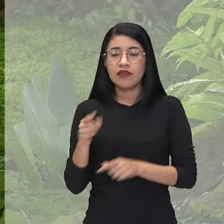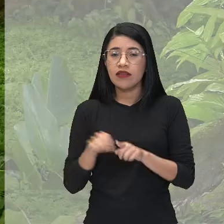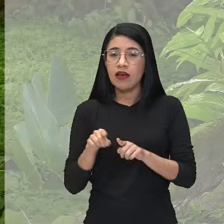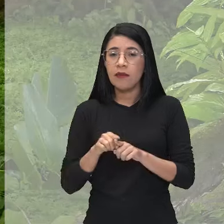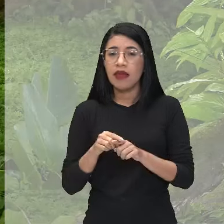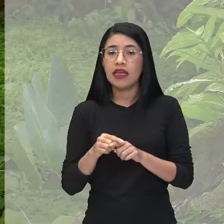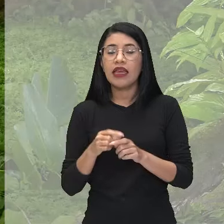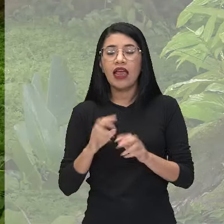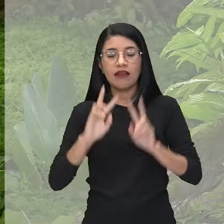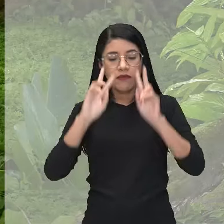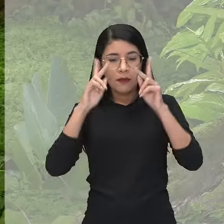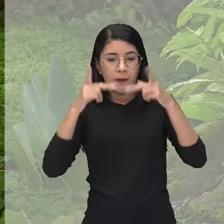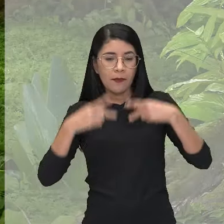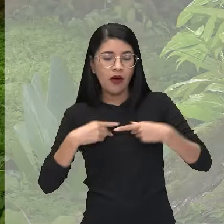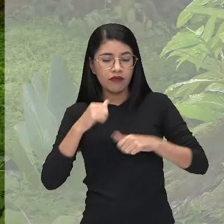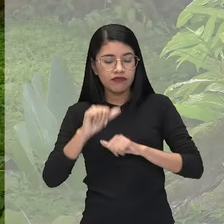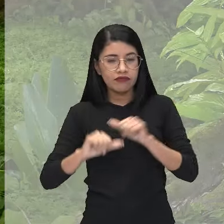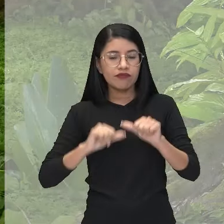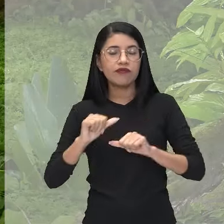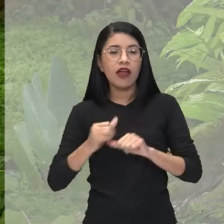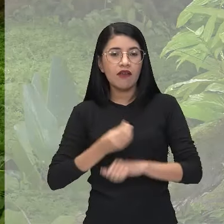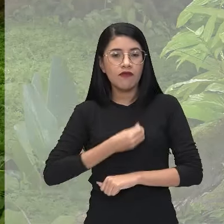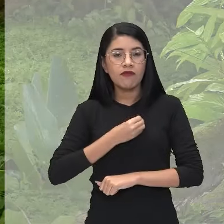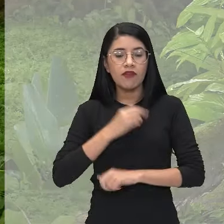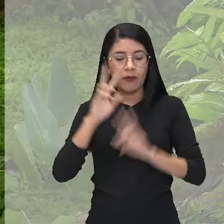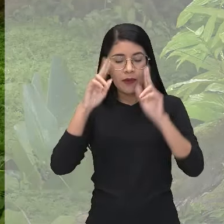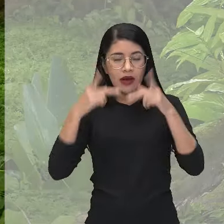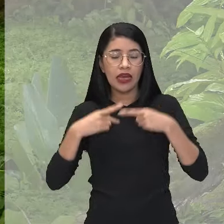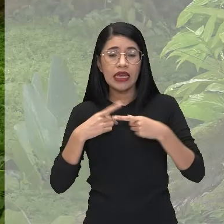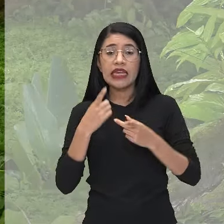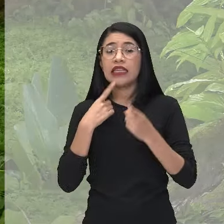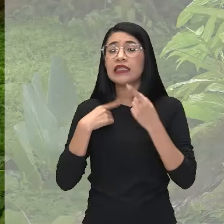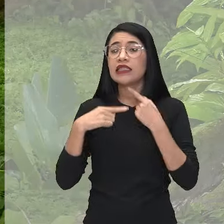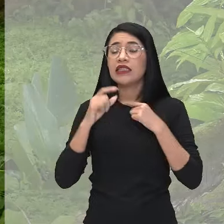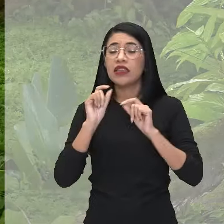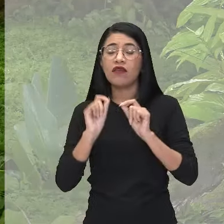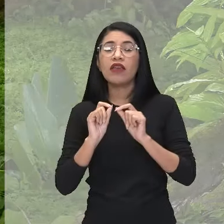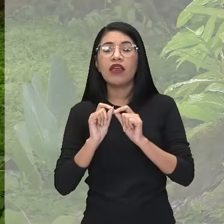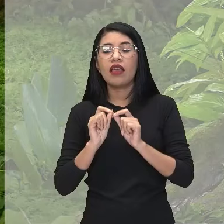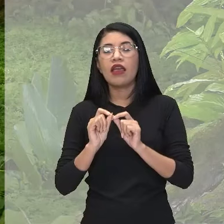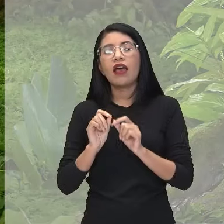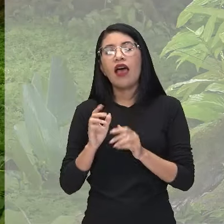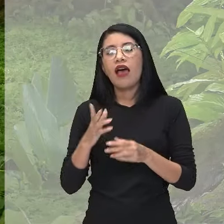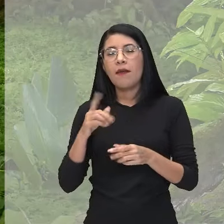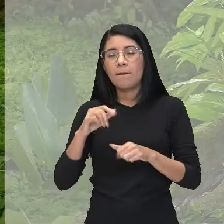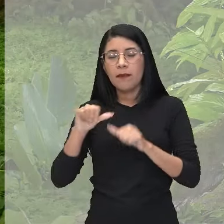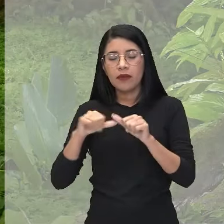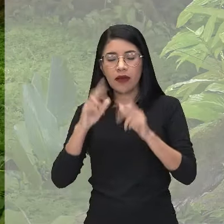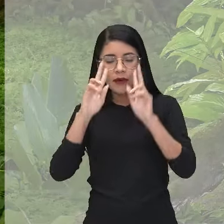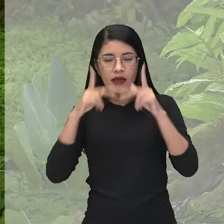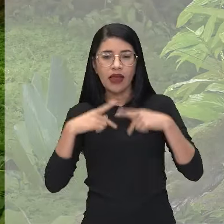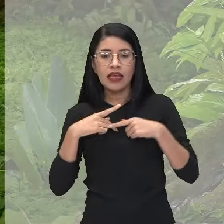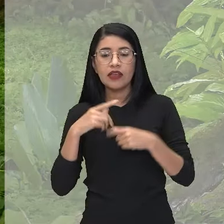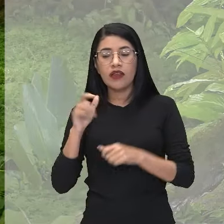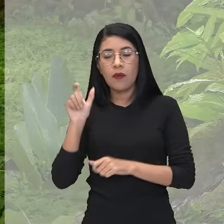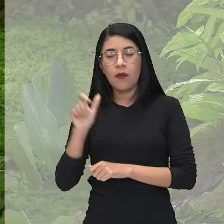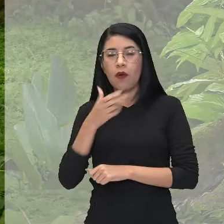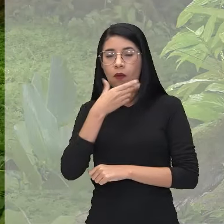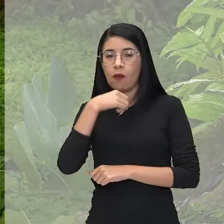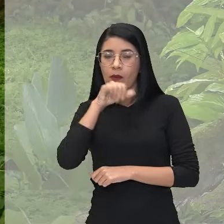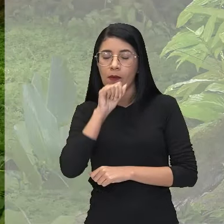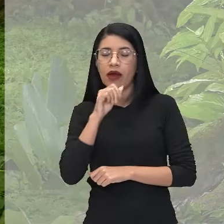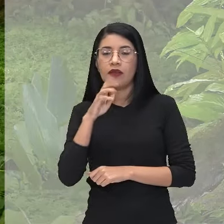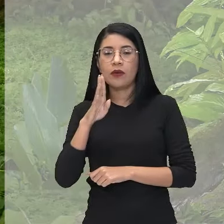ser gente, tá? E aí, desejo dele é atendido pelo pai do mato, chamado de